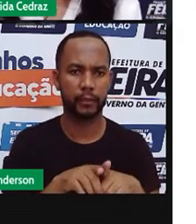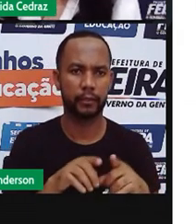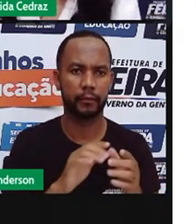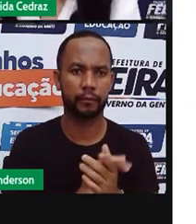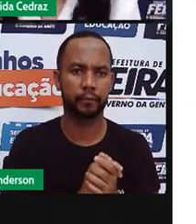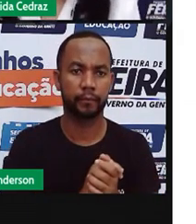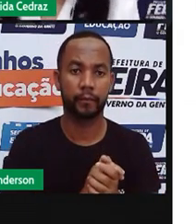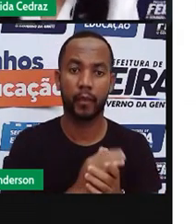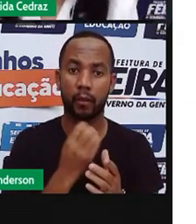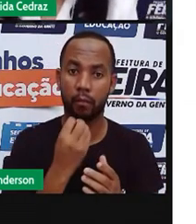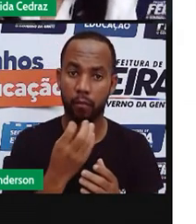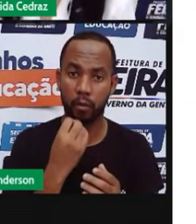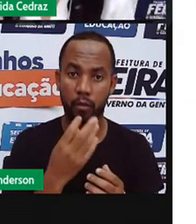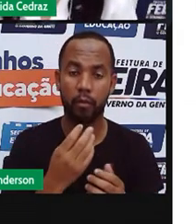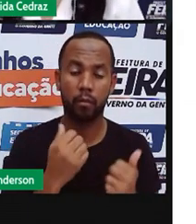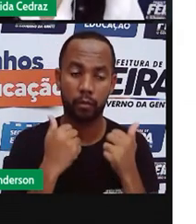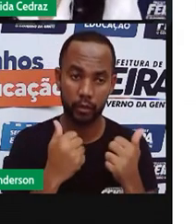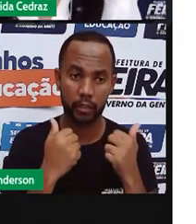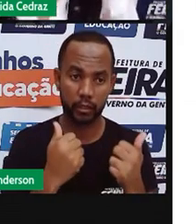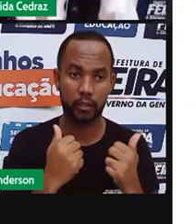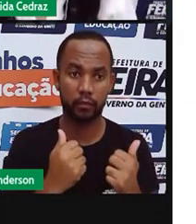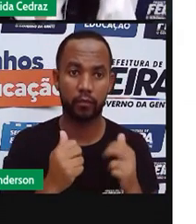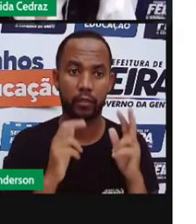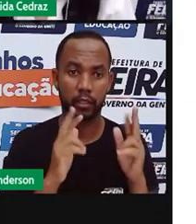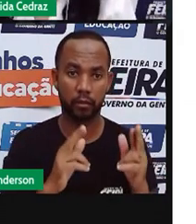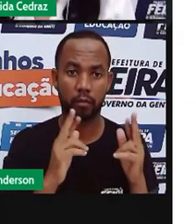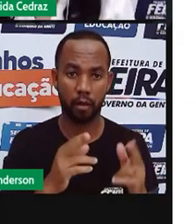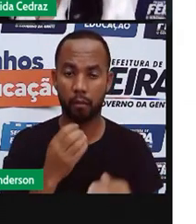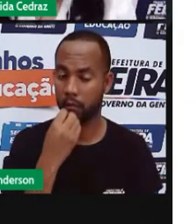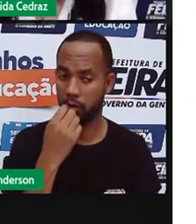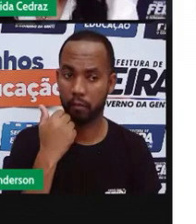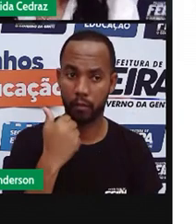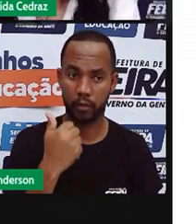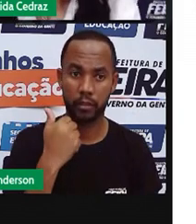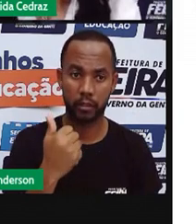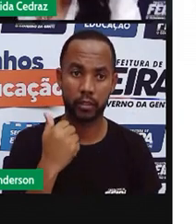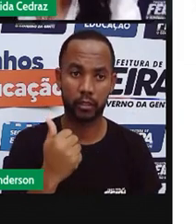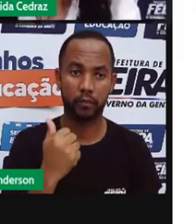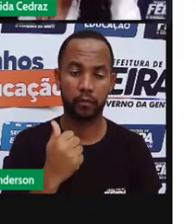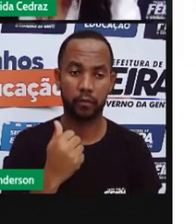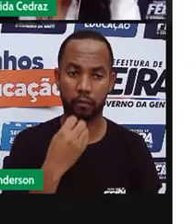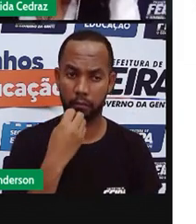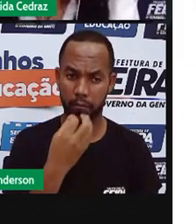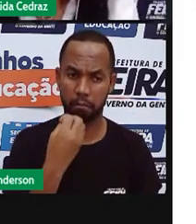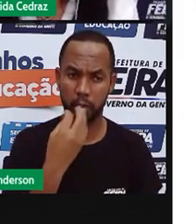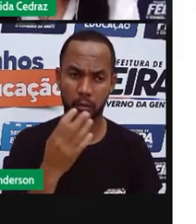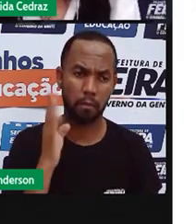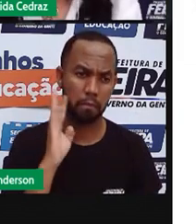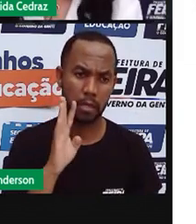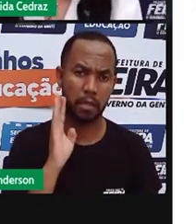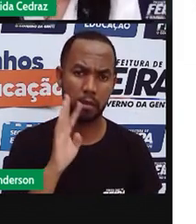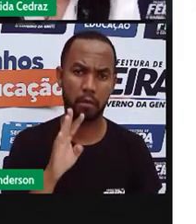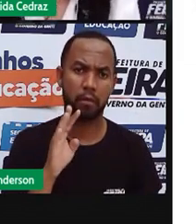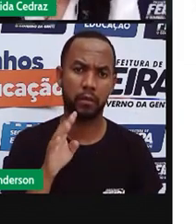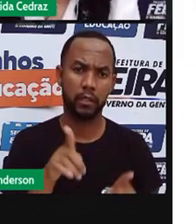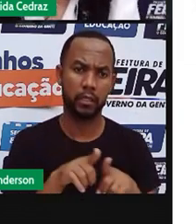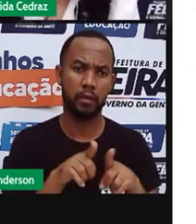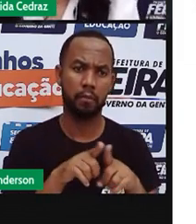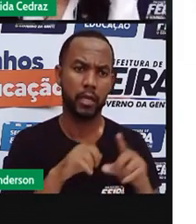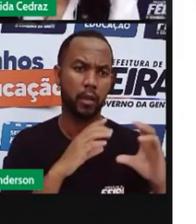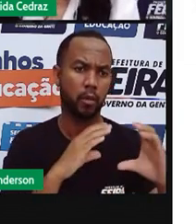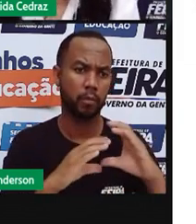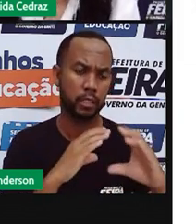Bom uso é igual a positivo e isso é benefício para a